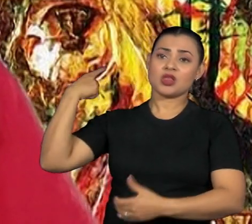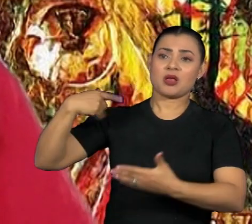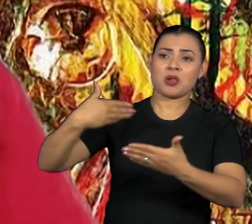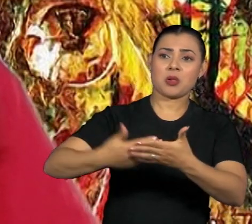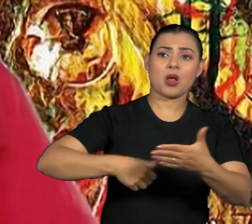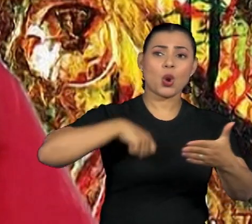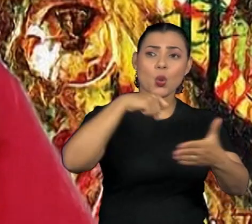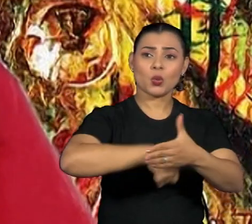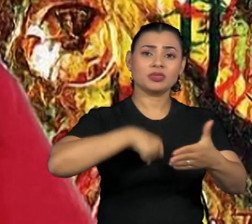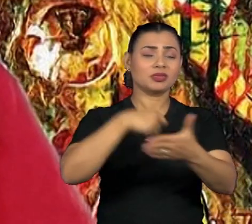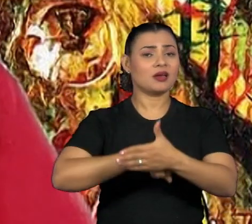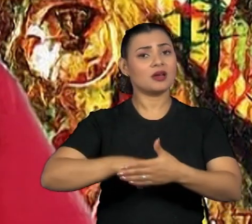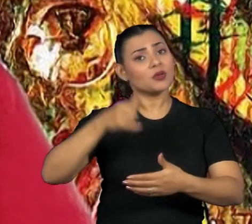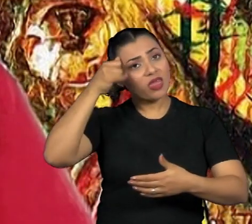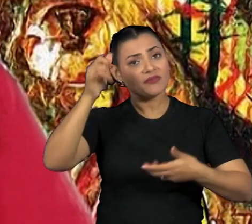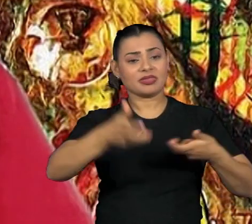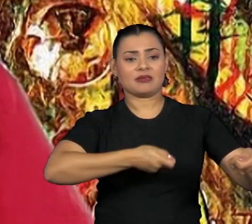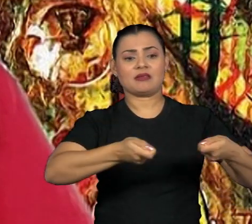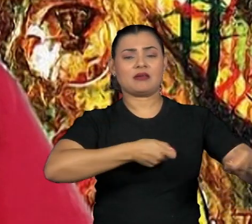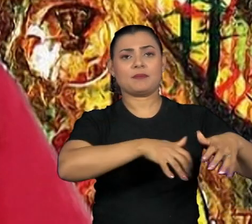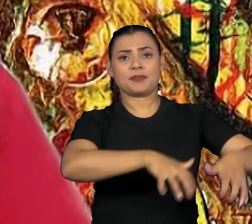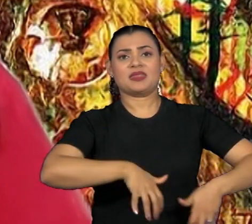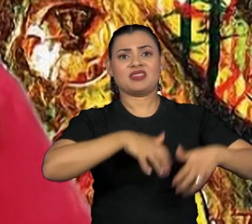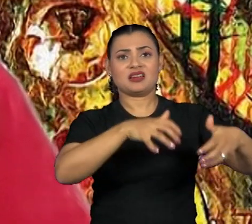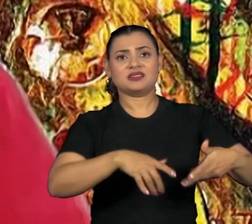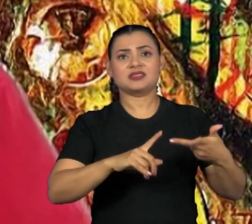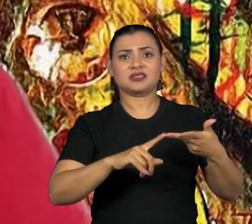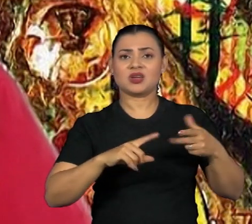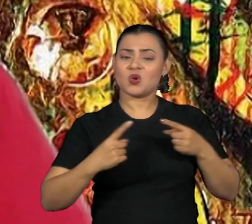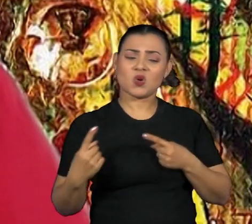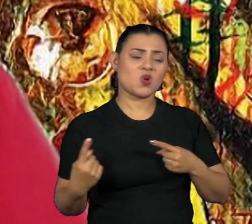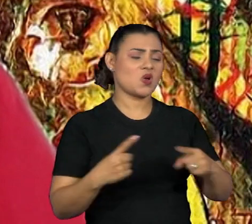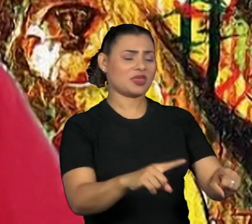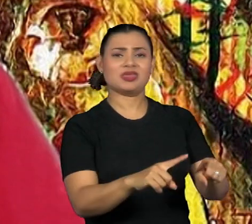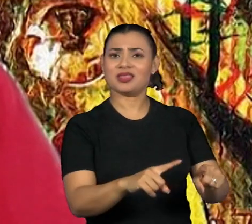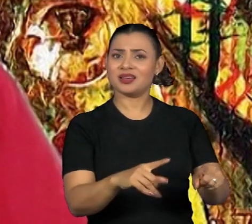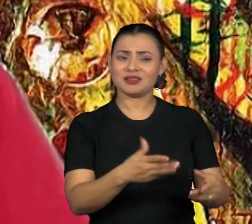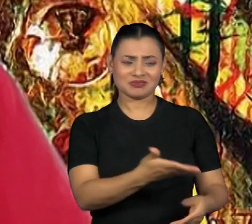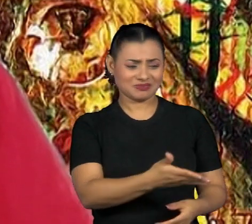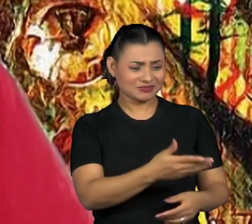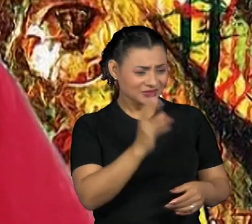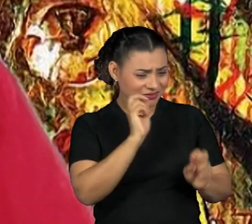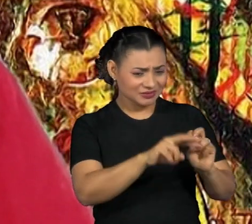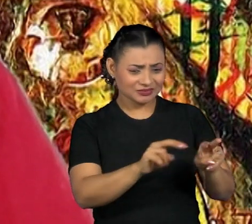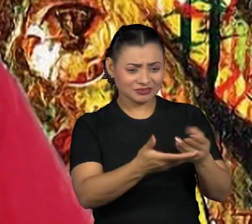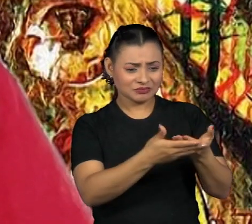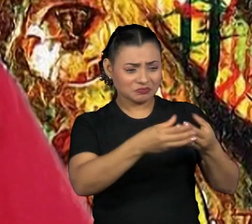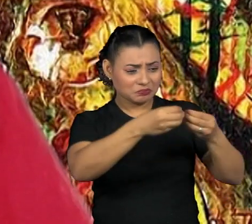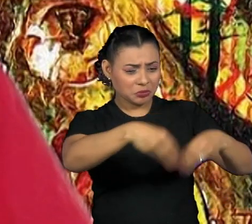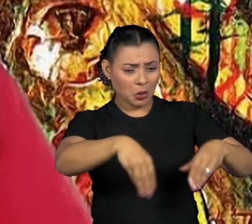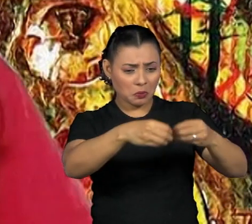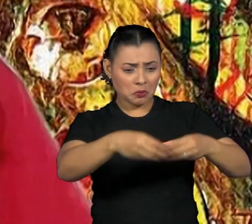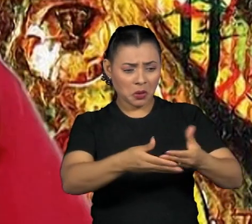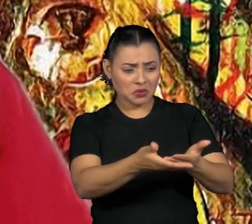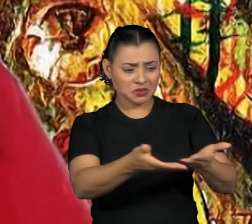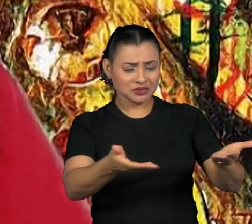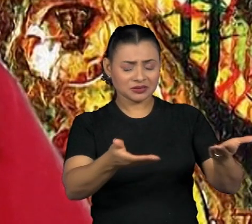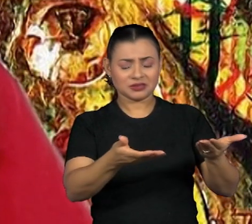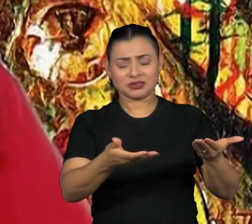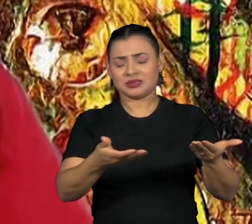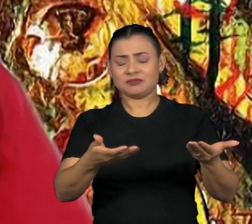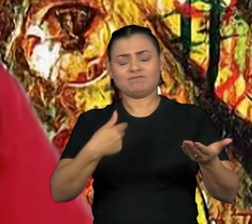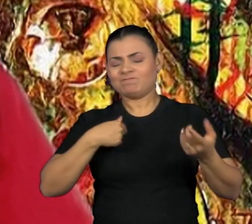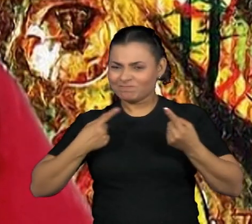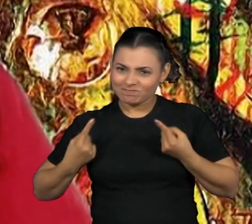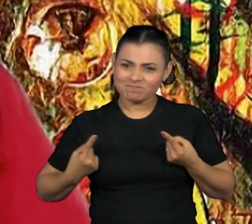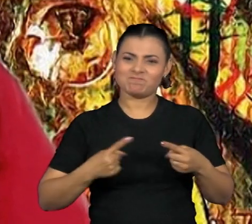contra a mineração, contra toda essa ação totalmente inviolável, sabe? Que a